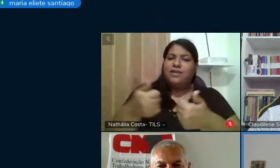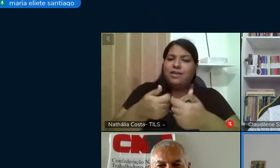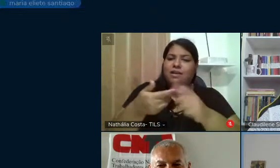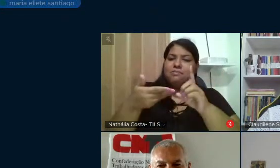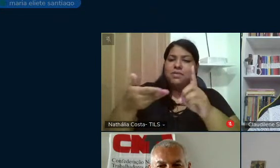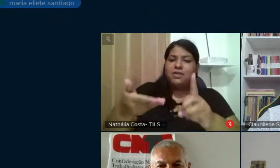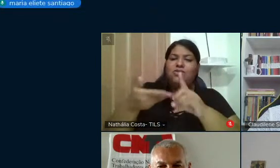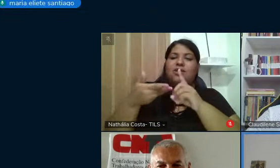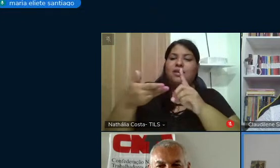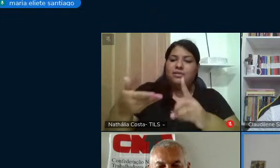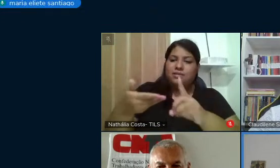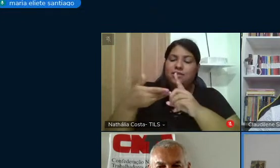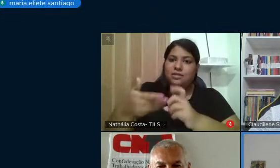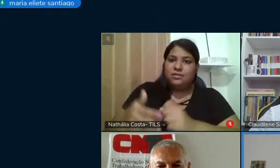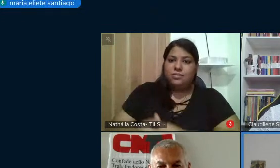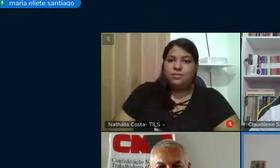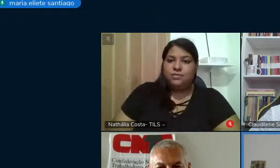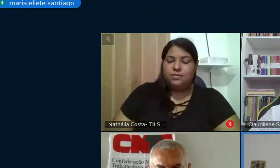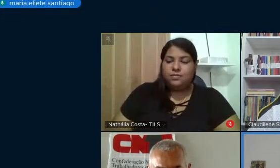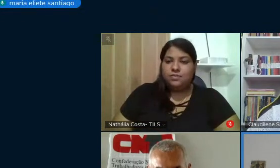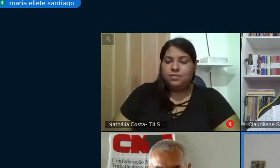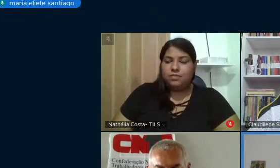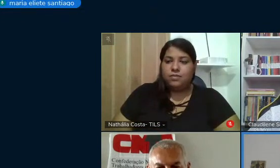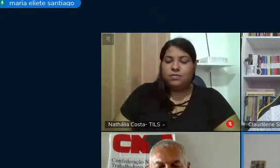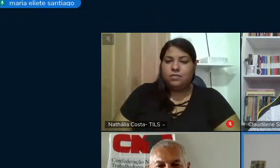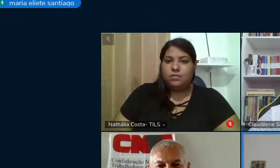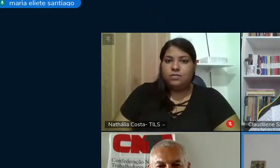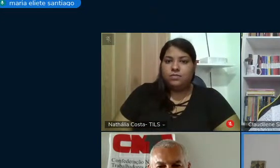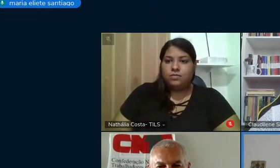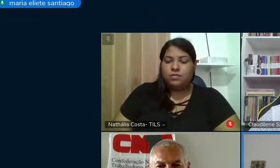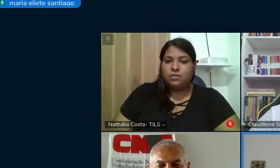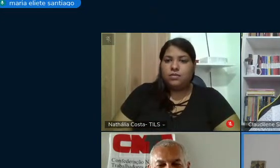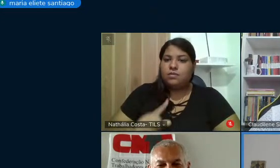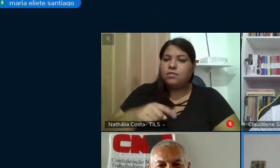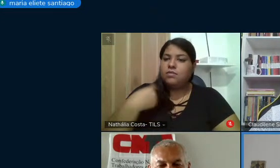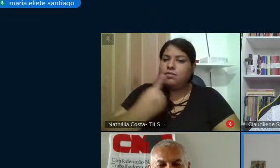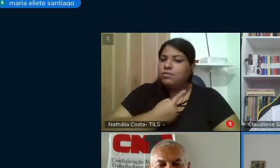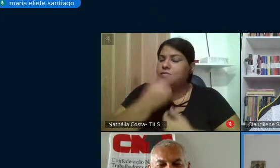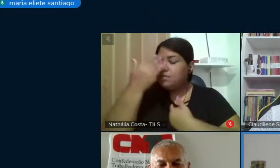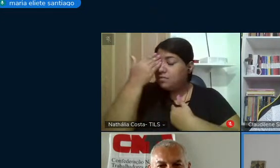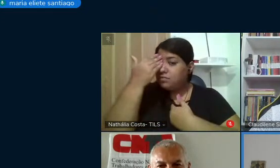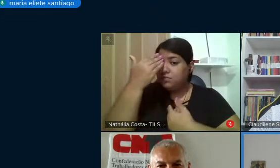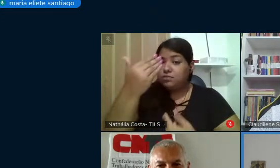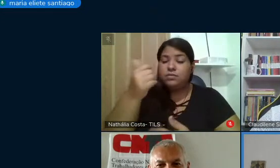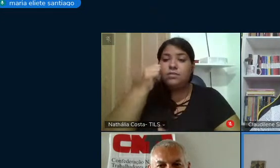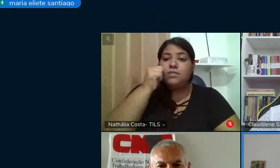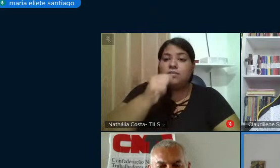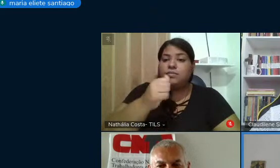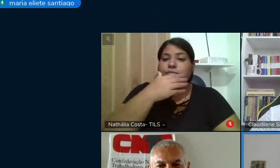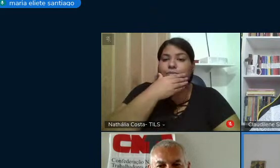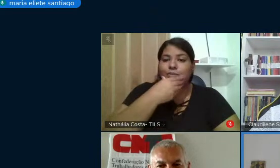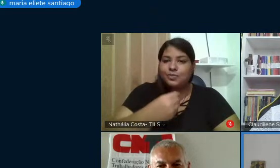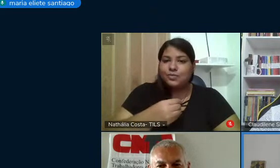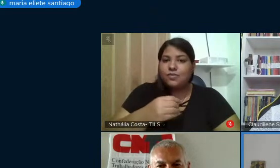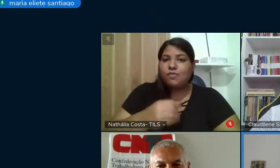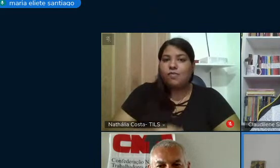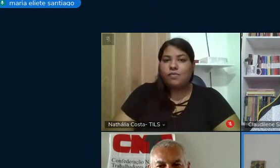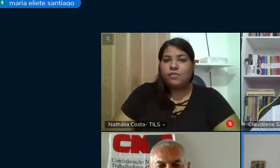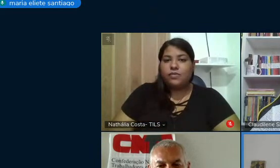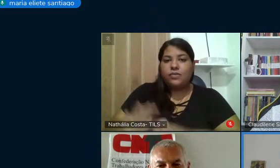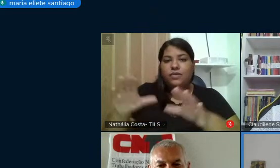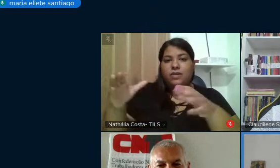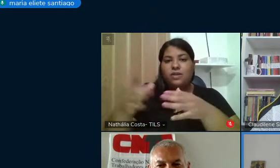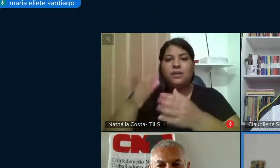e nós somos agradecidos e agradecidas a Cátedra Paulo